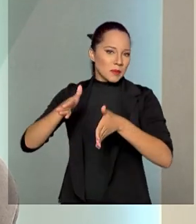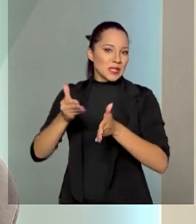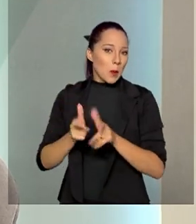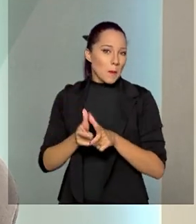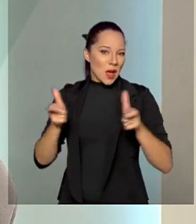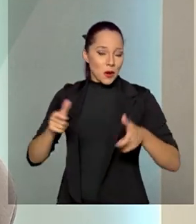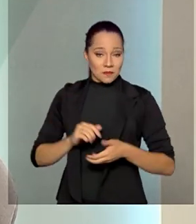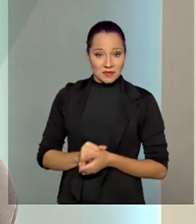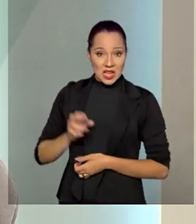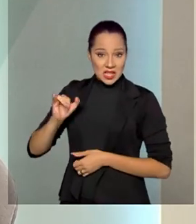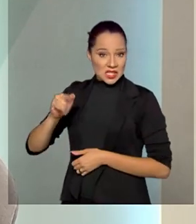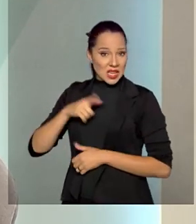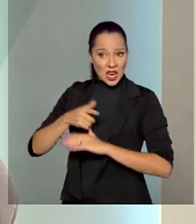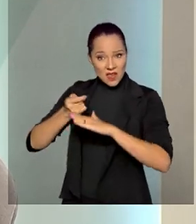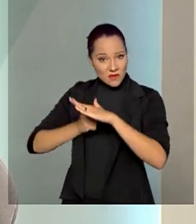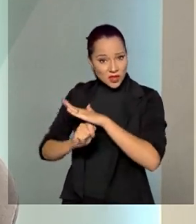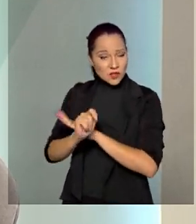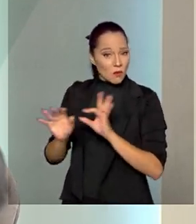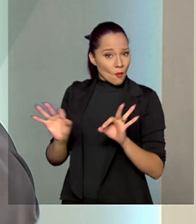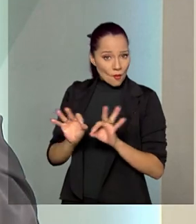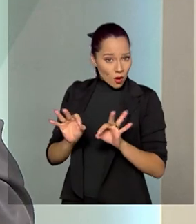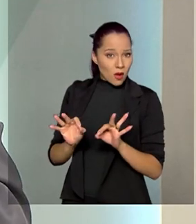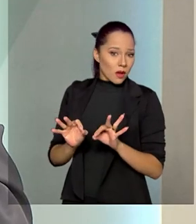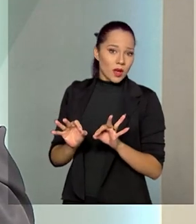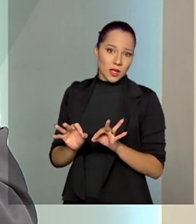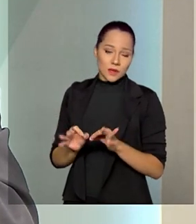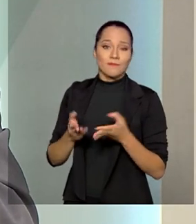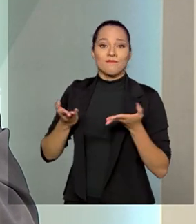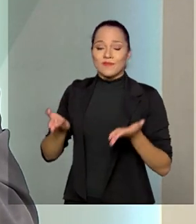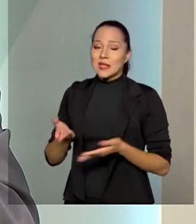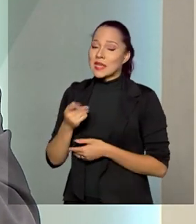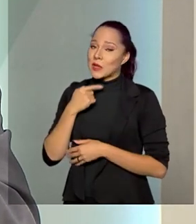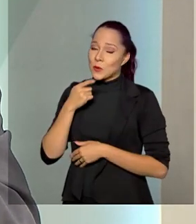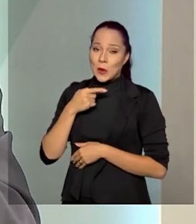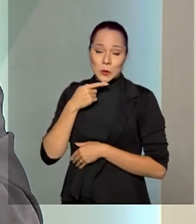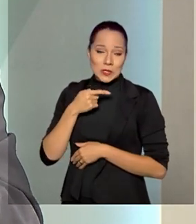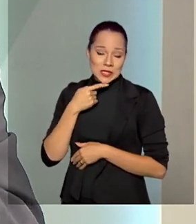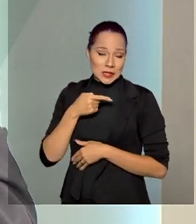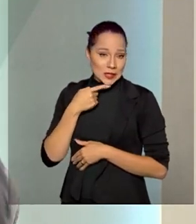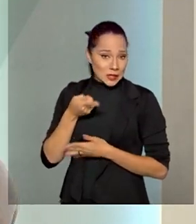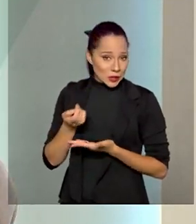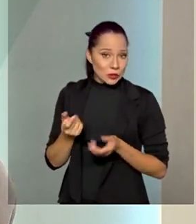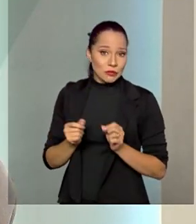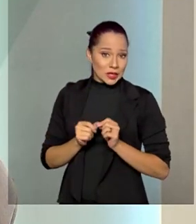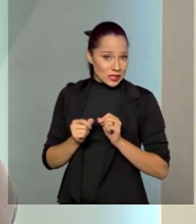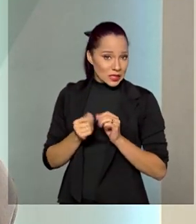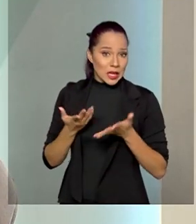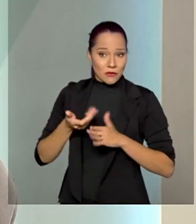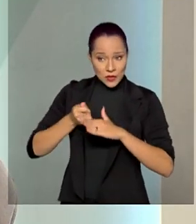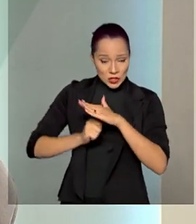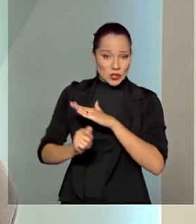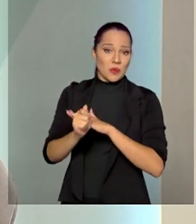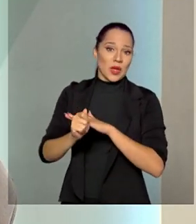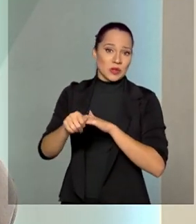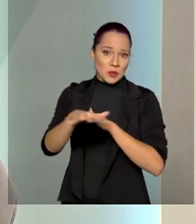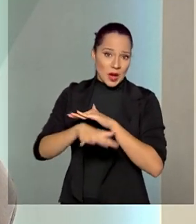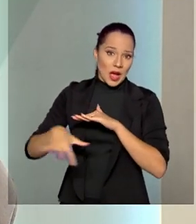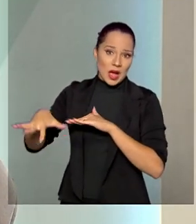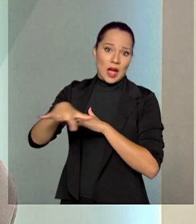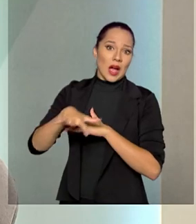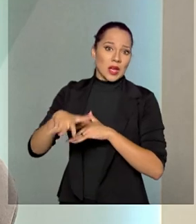não realizar investimentos, e isso ela não está tendo capacidade de realizar investimentos